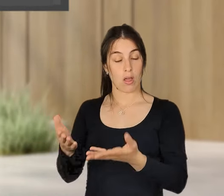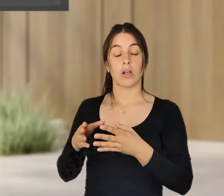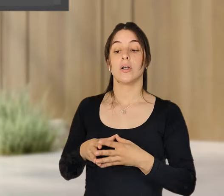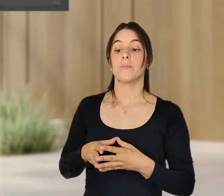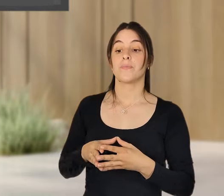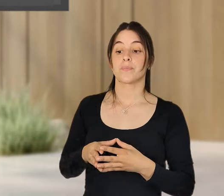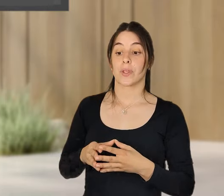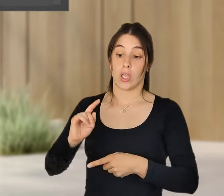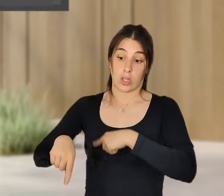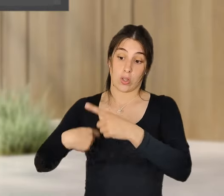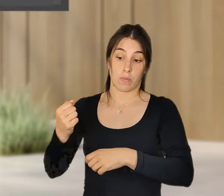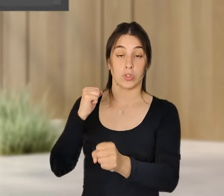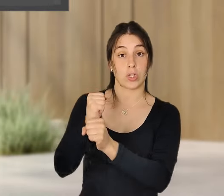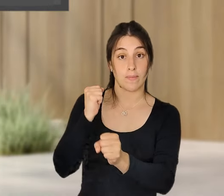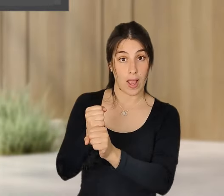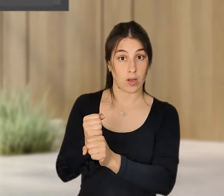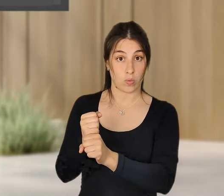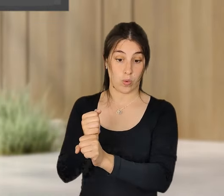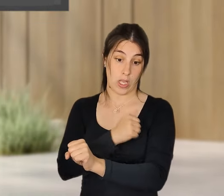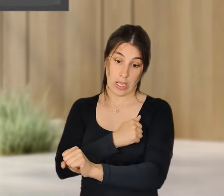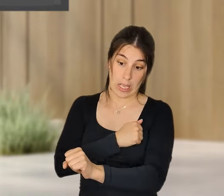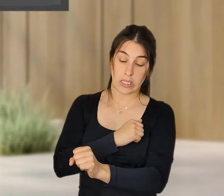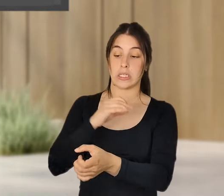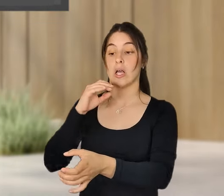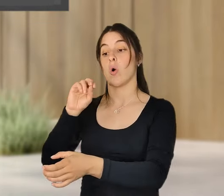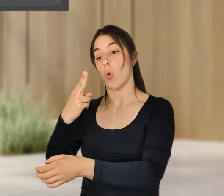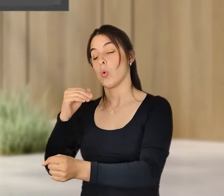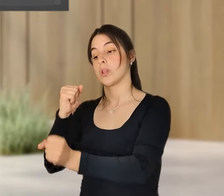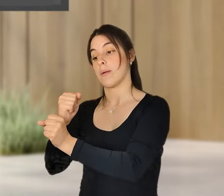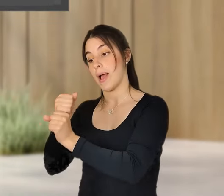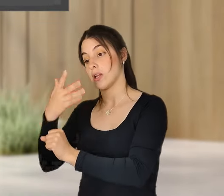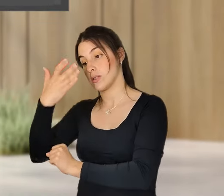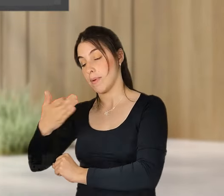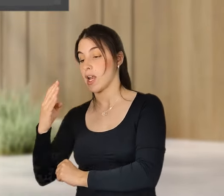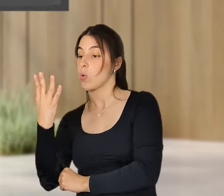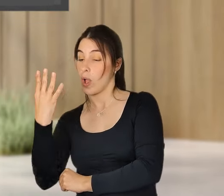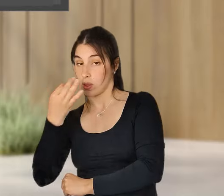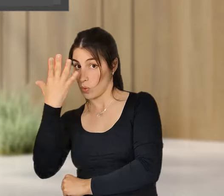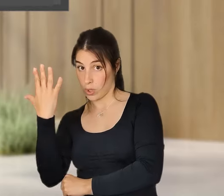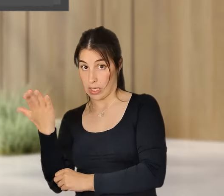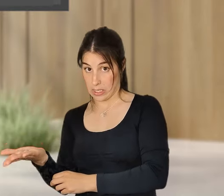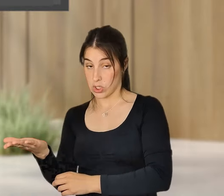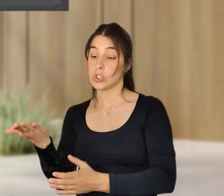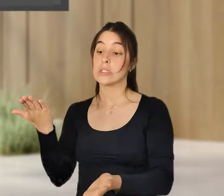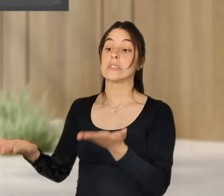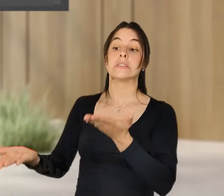que era ao nível do trabalho remoto, que era ao nível da semana de quatro dias, utilizar esses